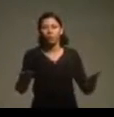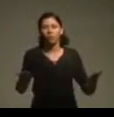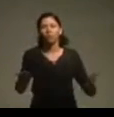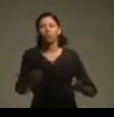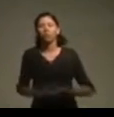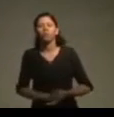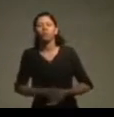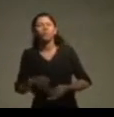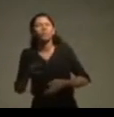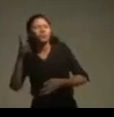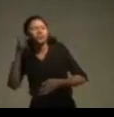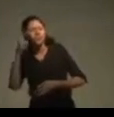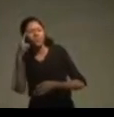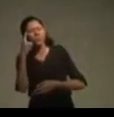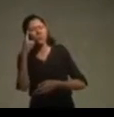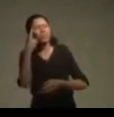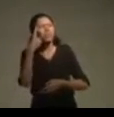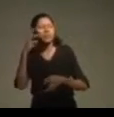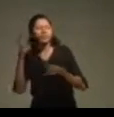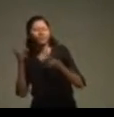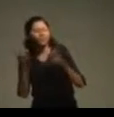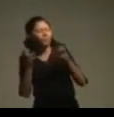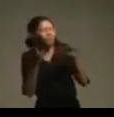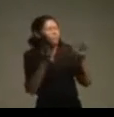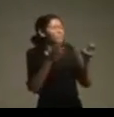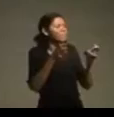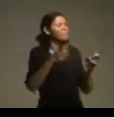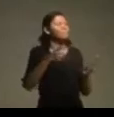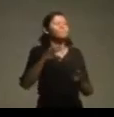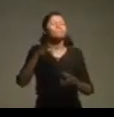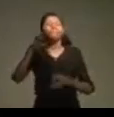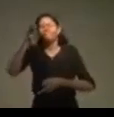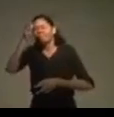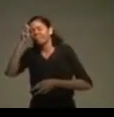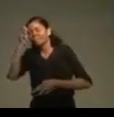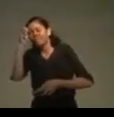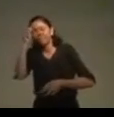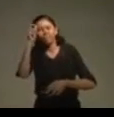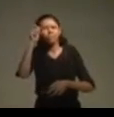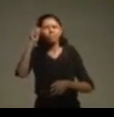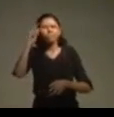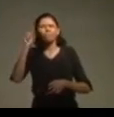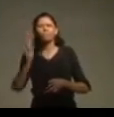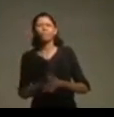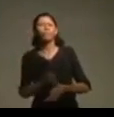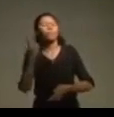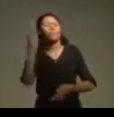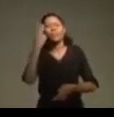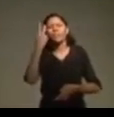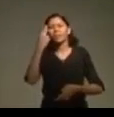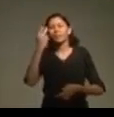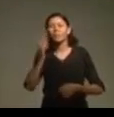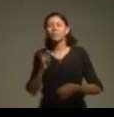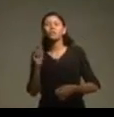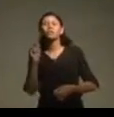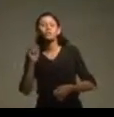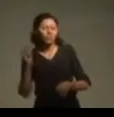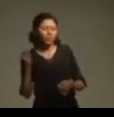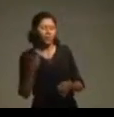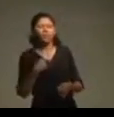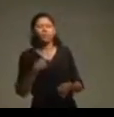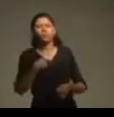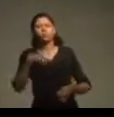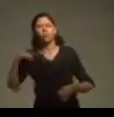de reflexão para as nossas almas. Que a gente reflita maduramente sobre o que estamos fazendo e o que significa essa